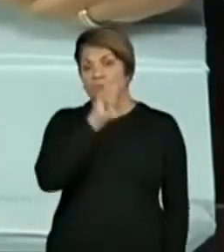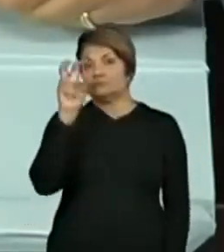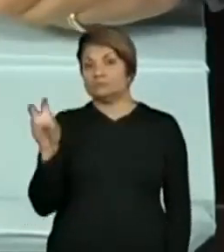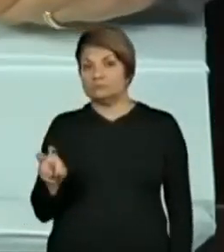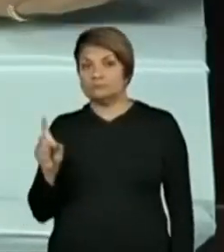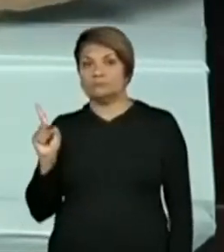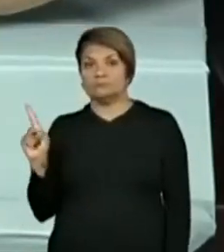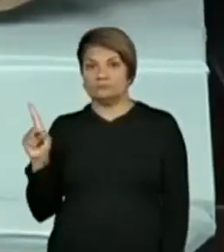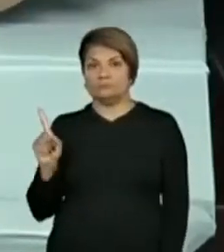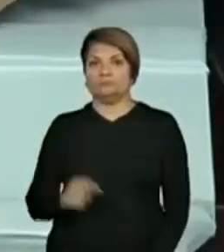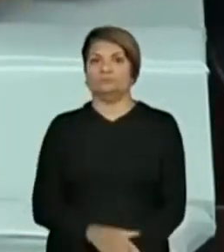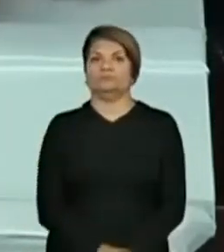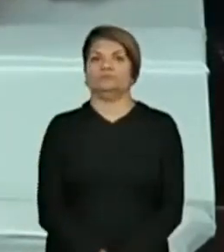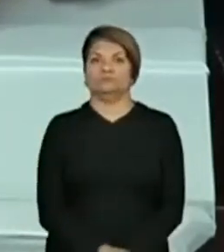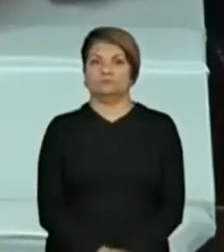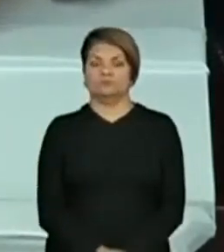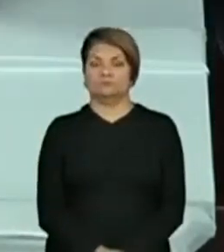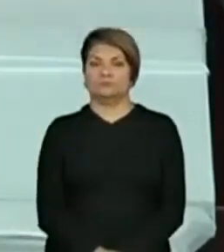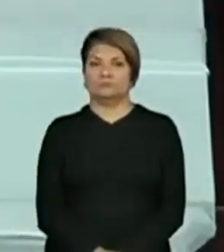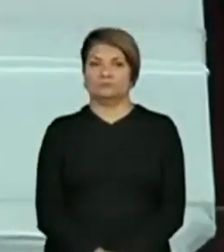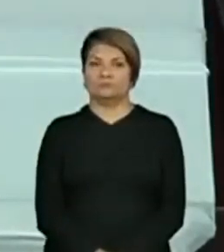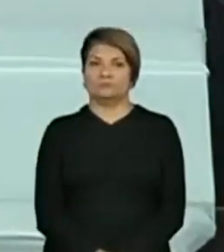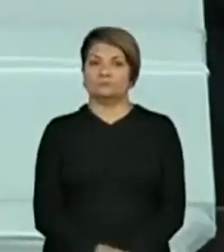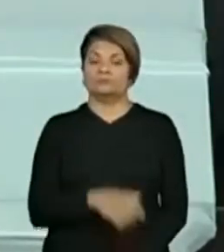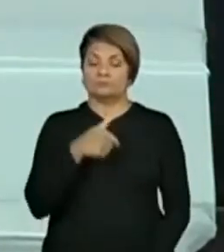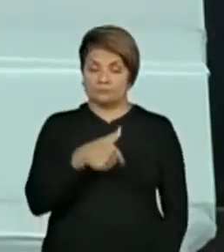no final do número 79?